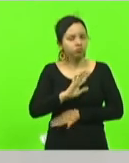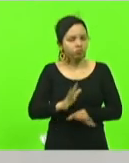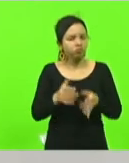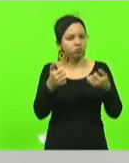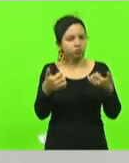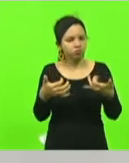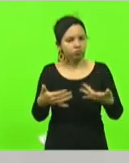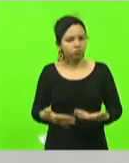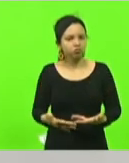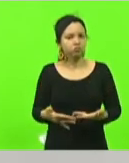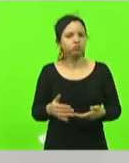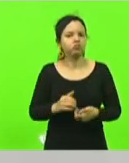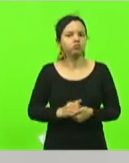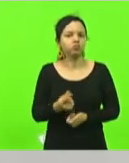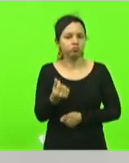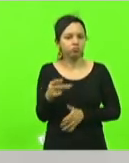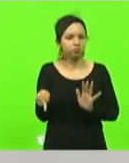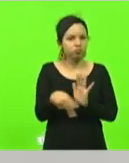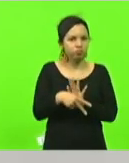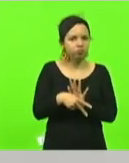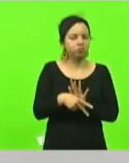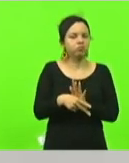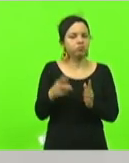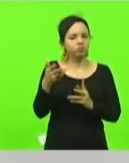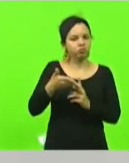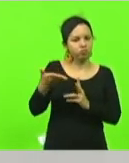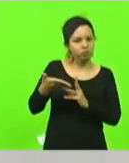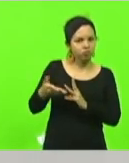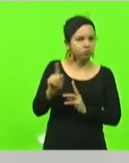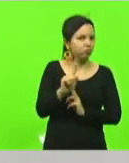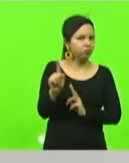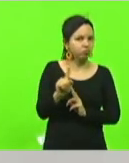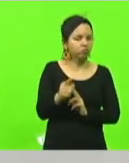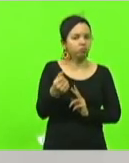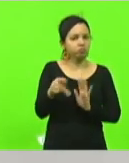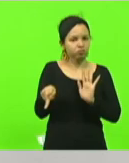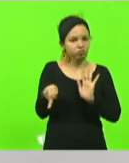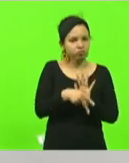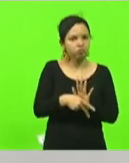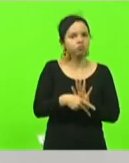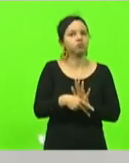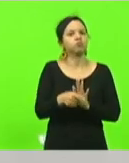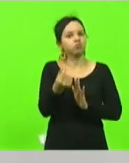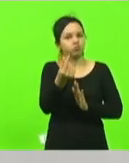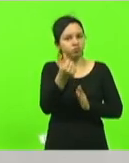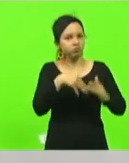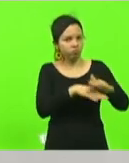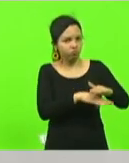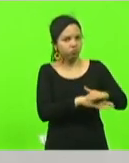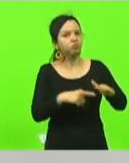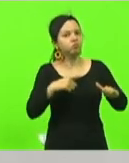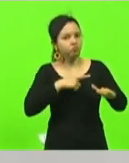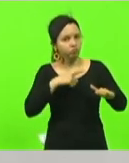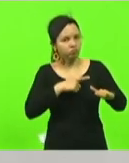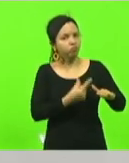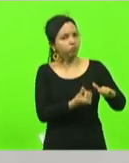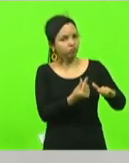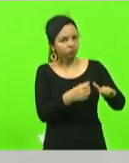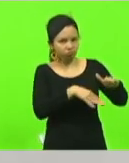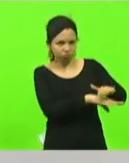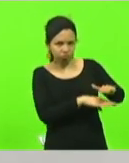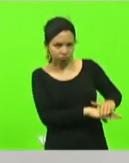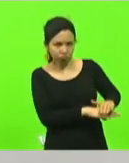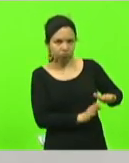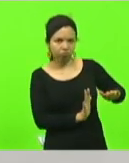recursos próprios não é financiamento e o governo com o estado saneado com o recurso se encaixa e o recurso do governo não é para ficar na poupança